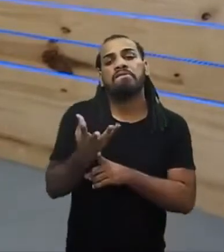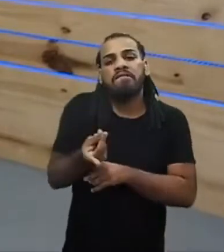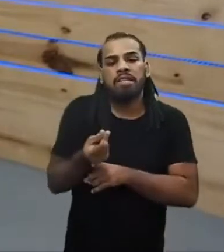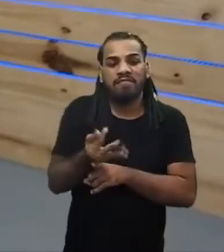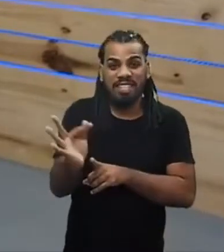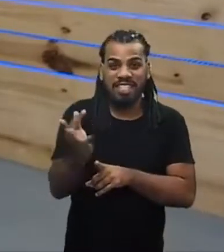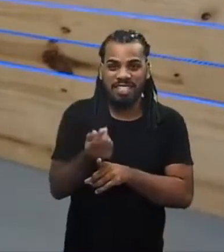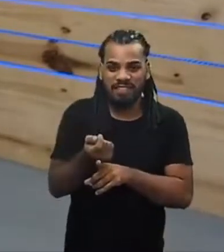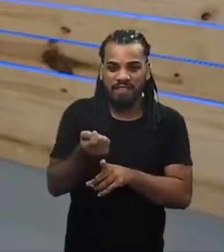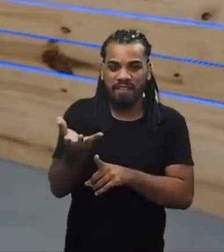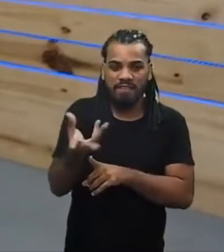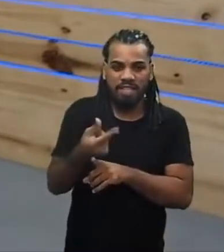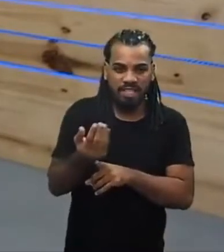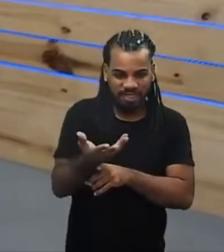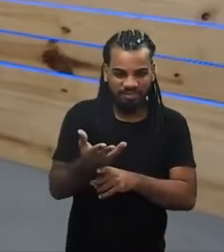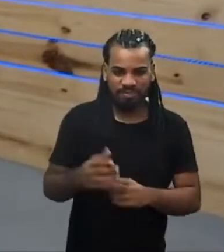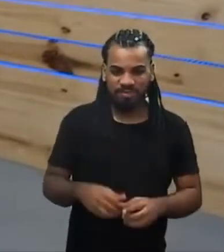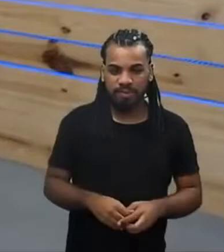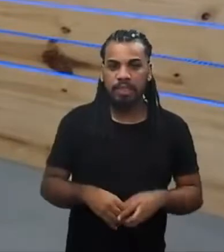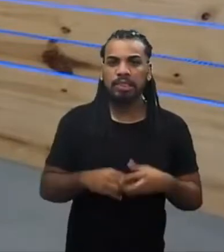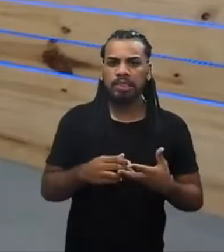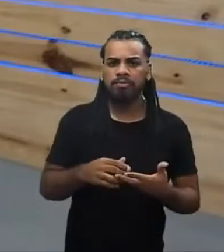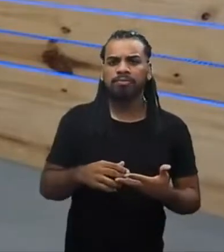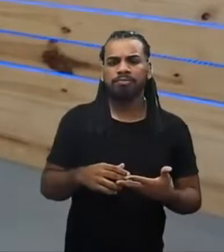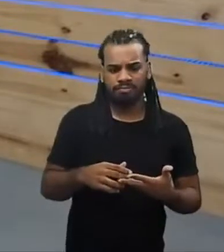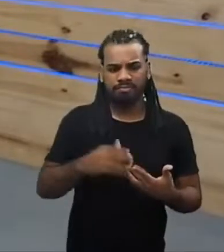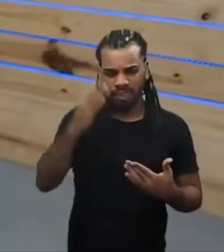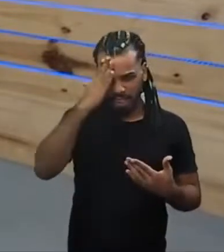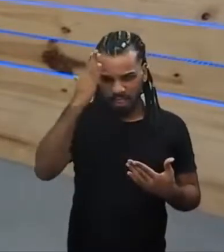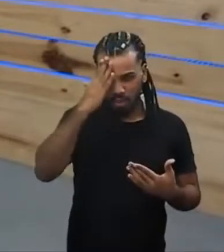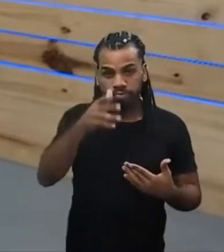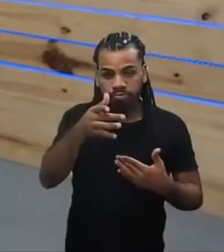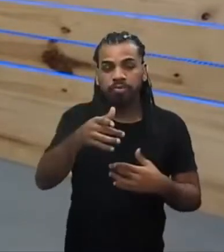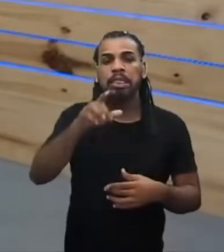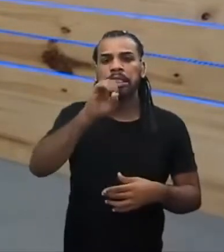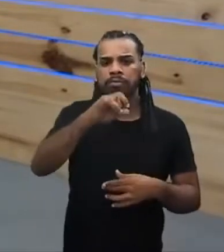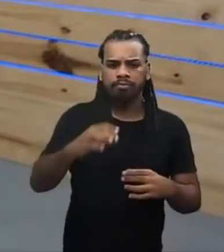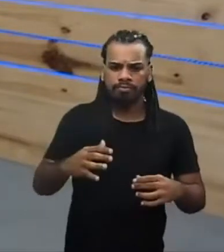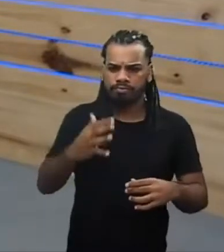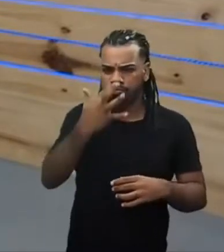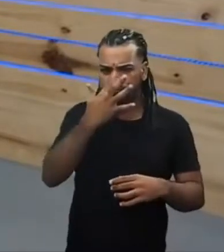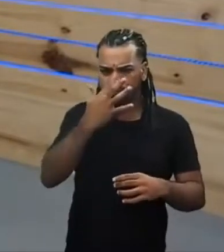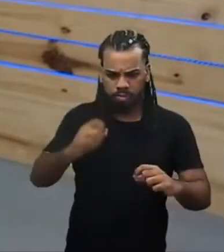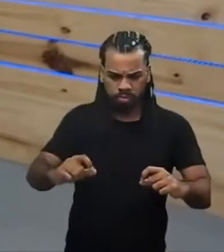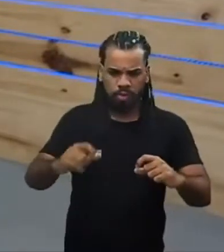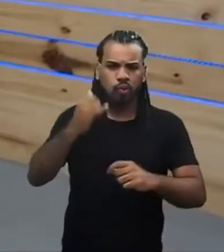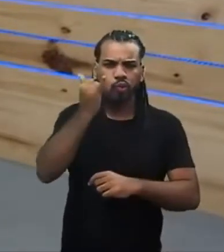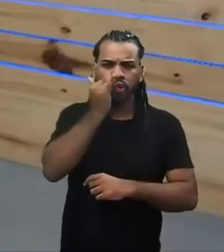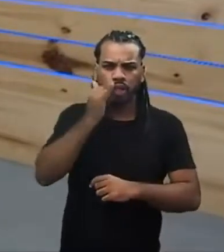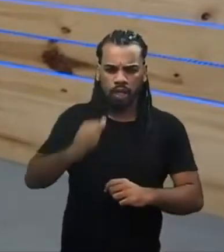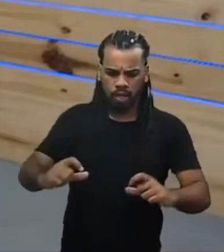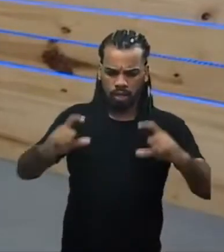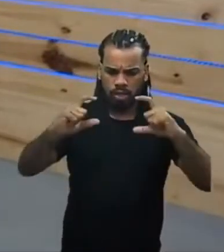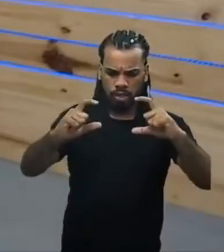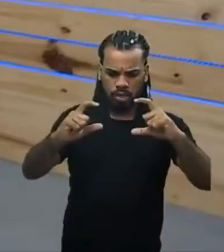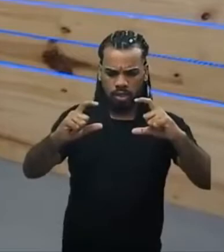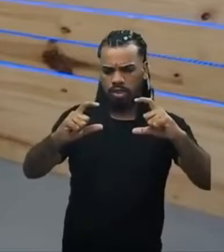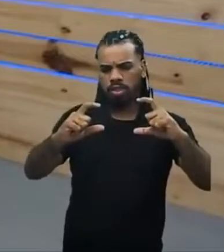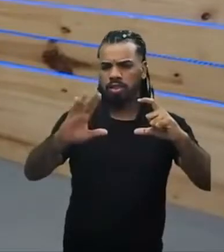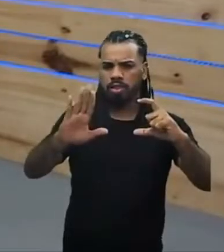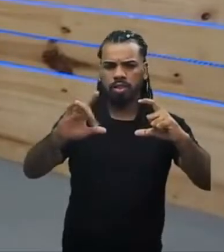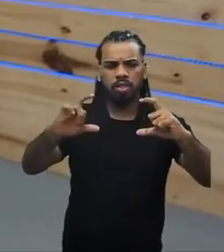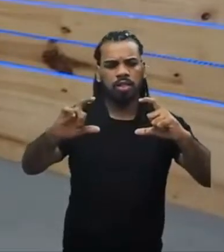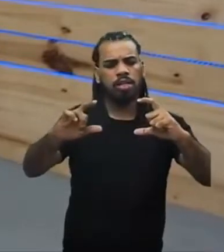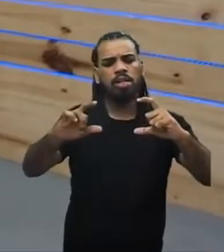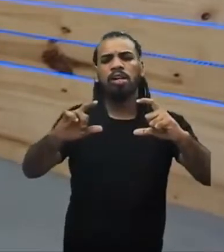Se estiver assistindo pelo celular, relaxa, não tem problema. Mais tarde, você pode ir lá no youtube.com barra